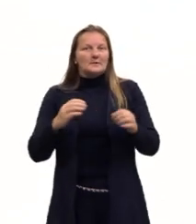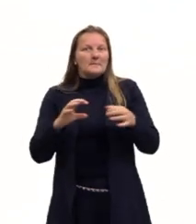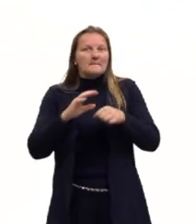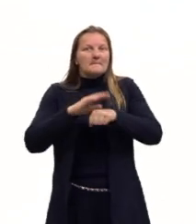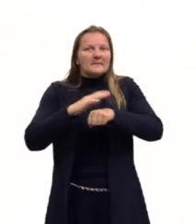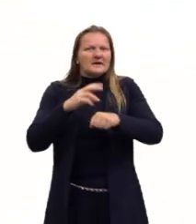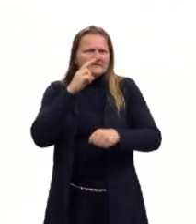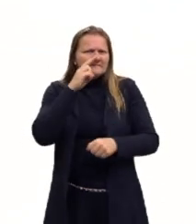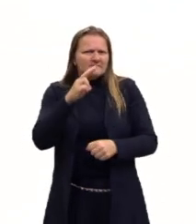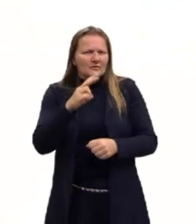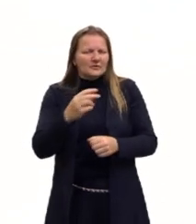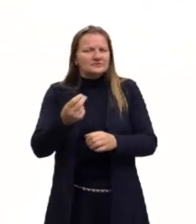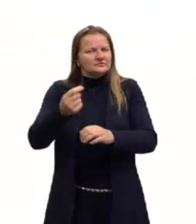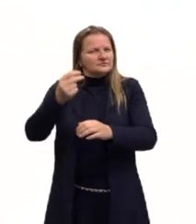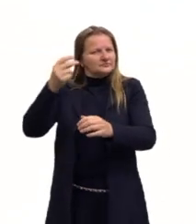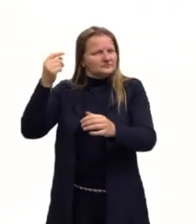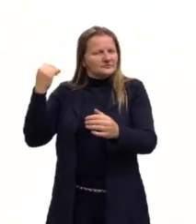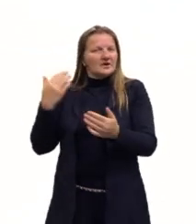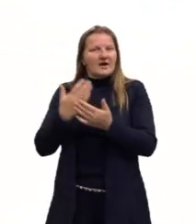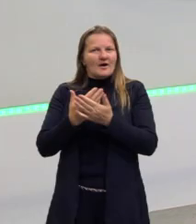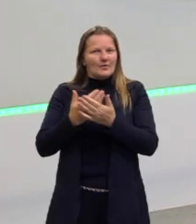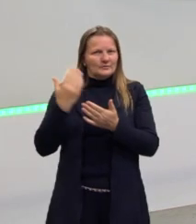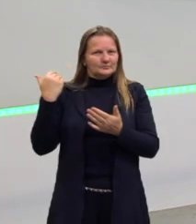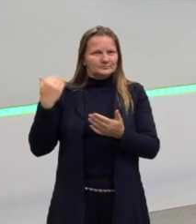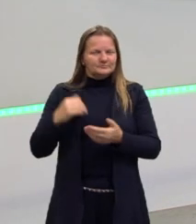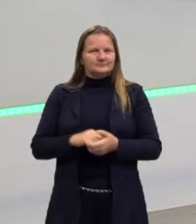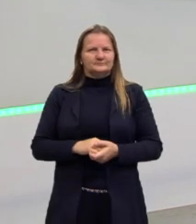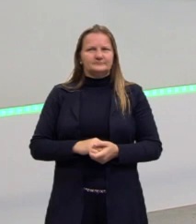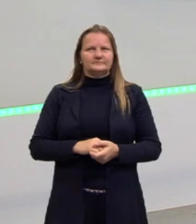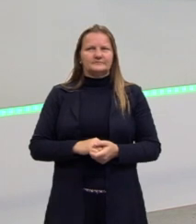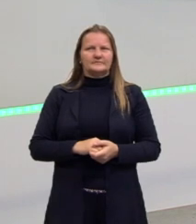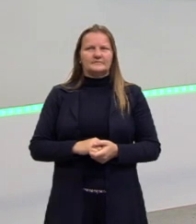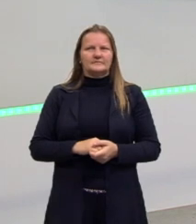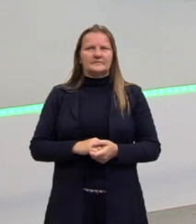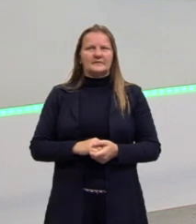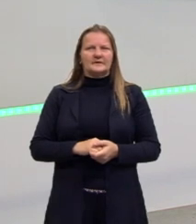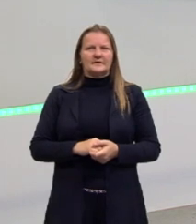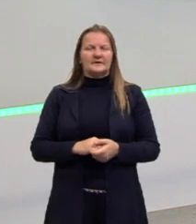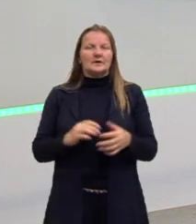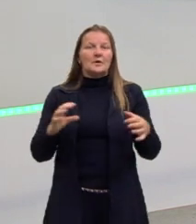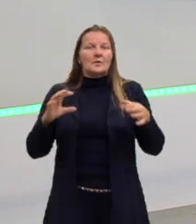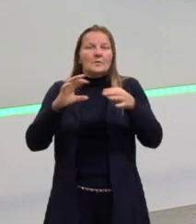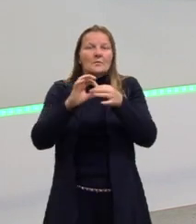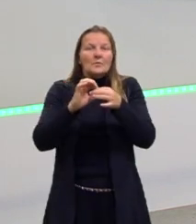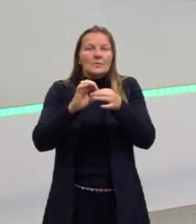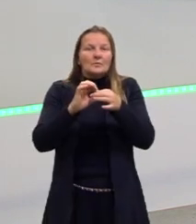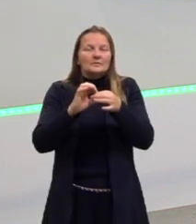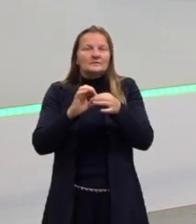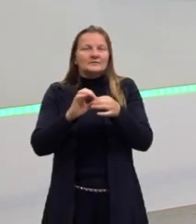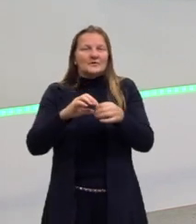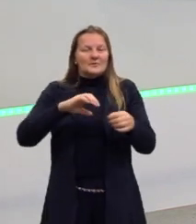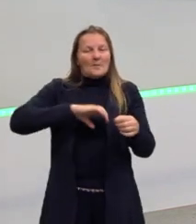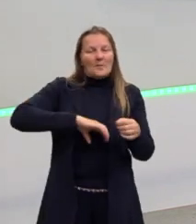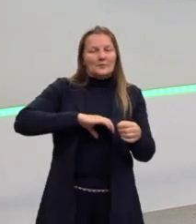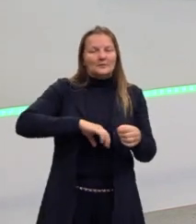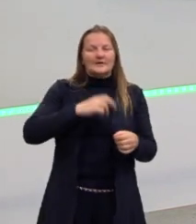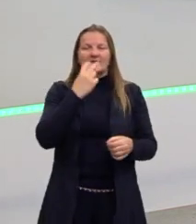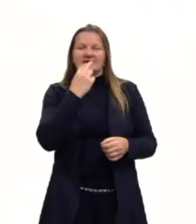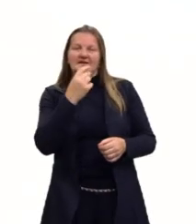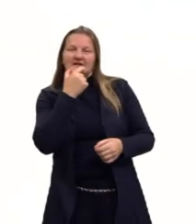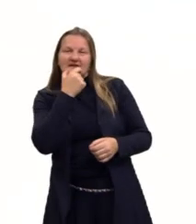forte do que nós já vínhamos fazendo. Por quê? Porque essas linking words, elas são aquelas